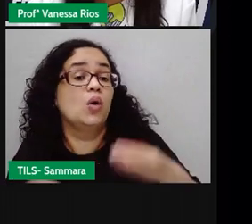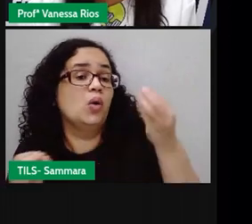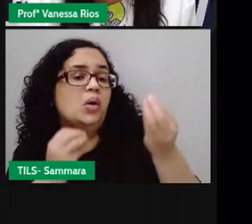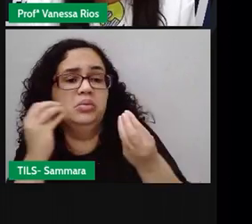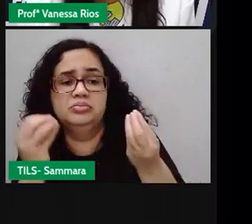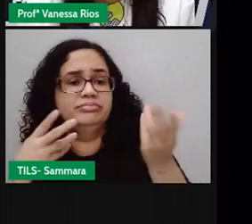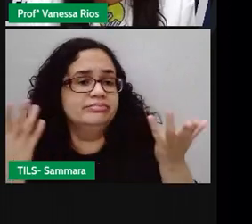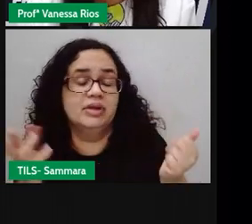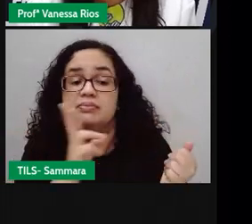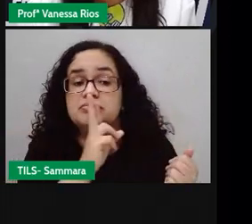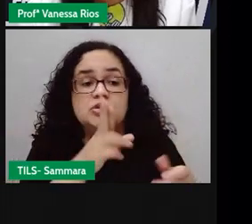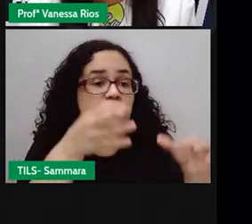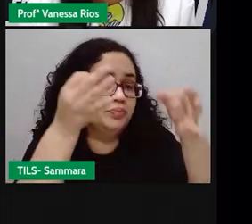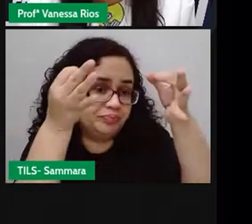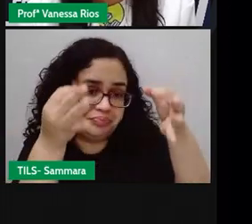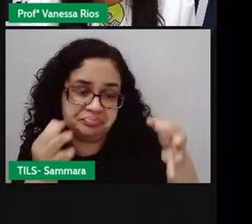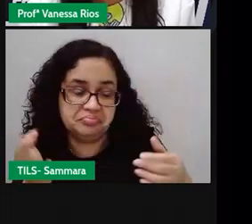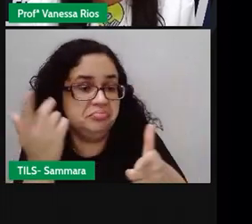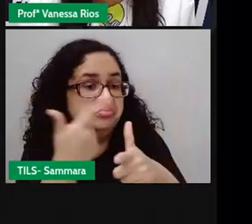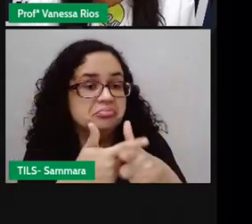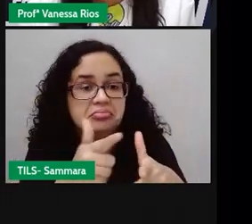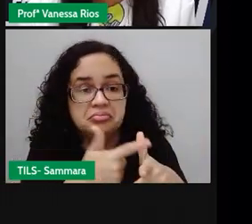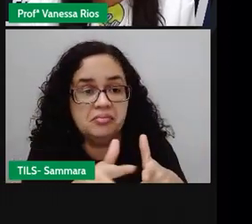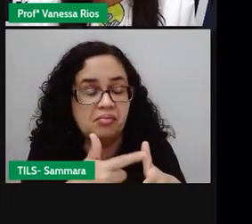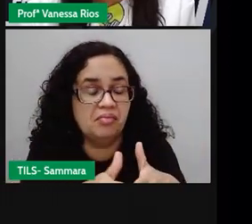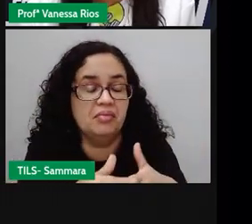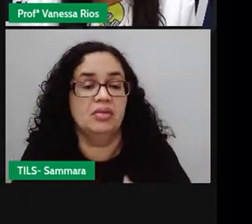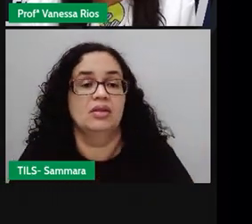A resolução desse problema, não é?